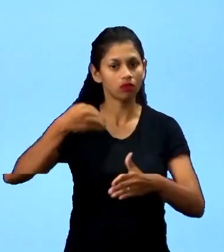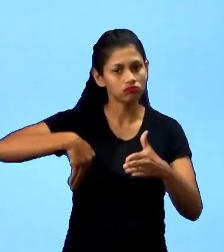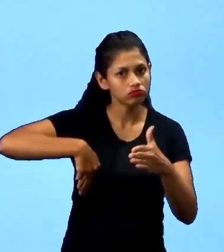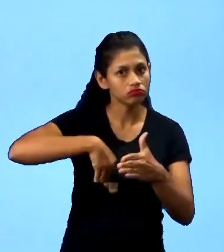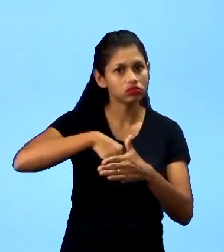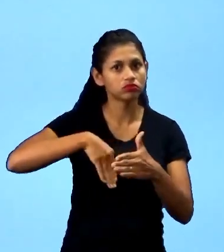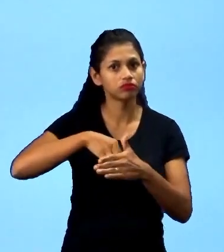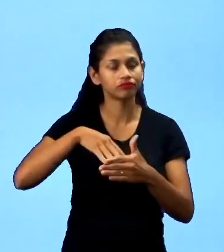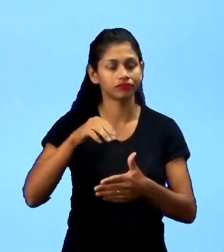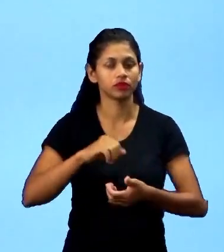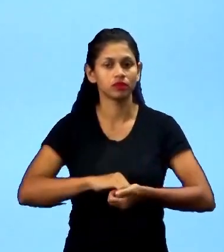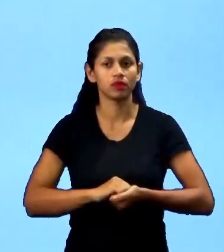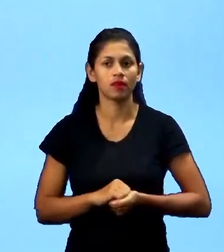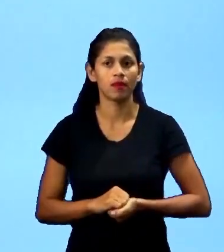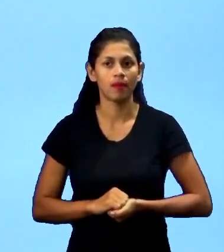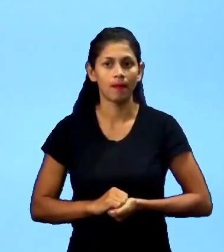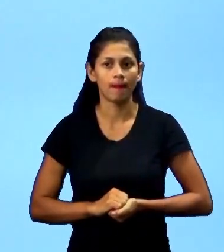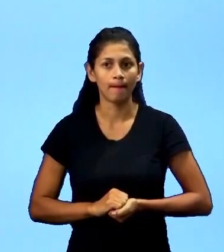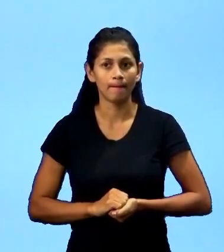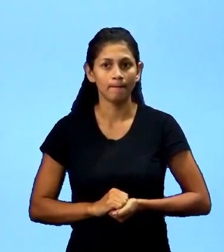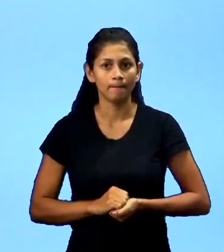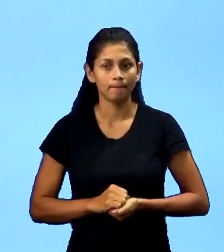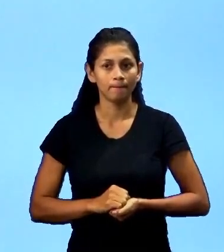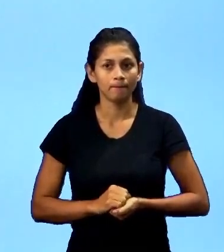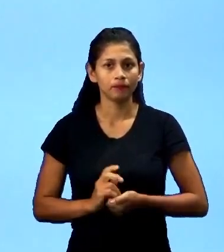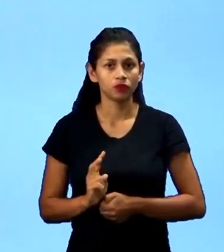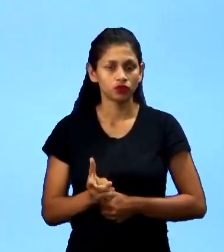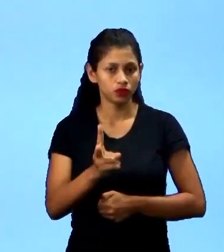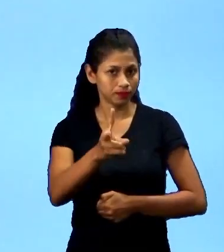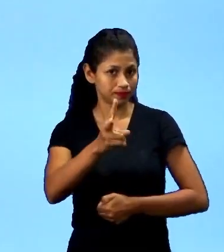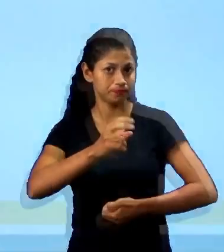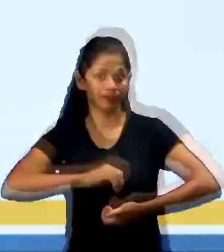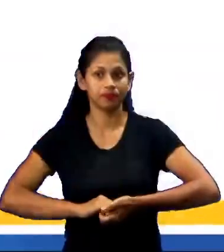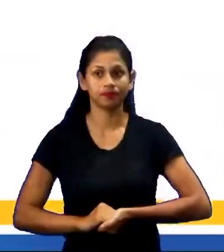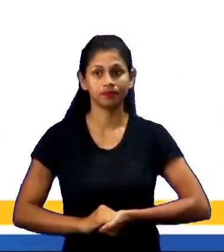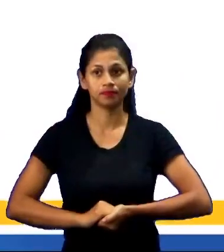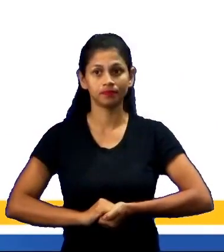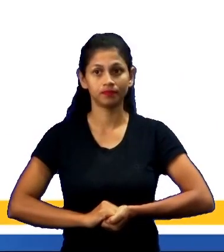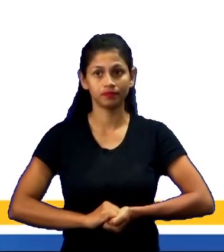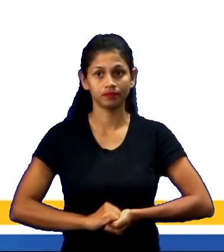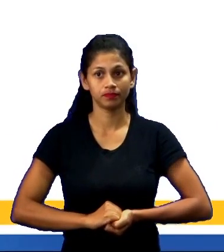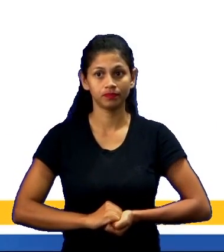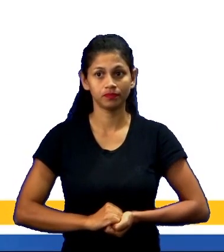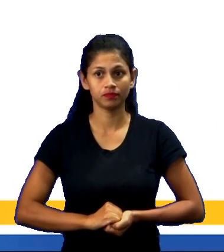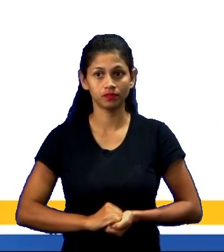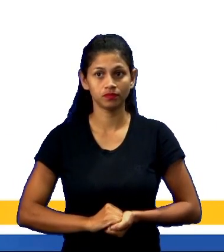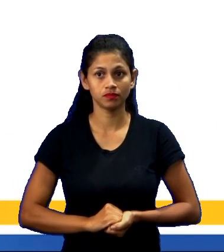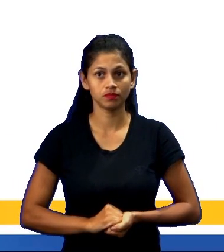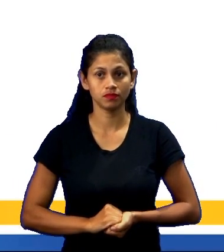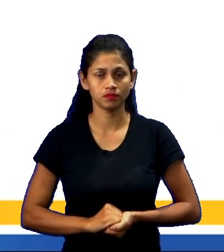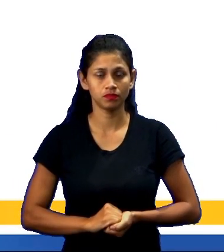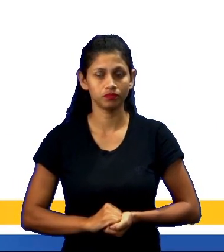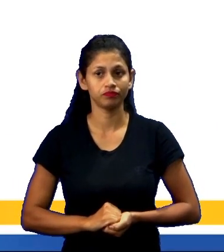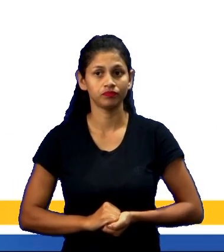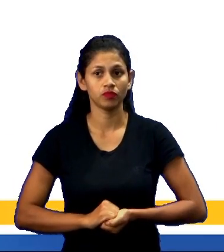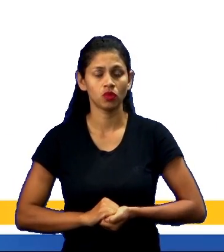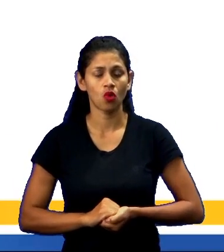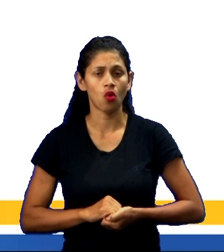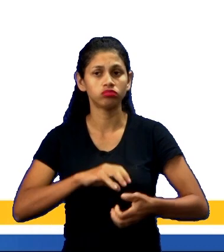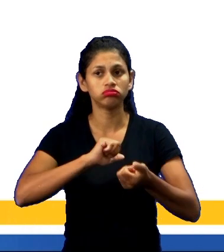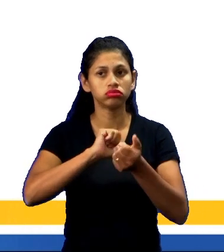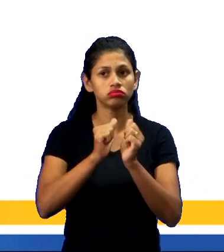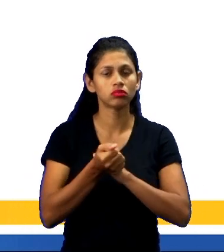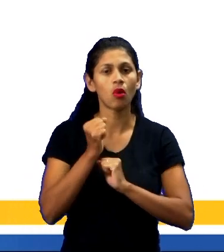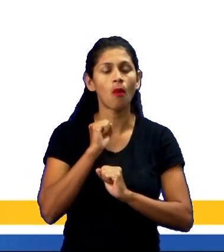práticas eram desenvolvidas há muito tempo. Tranquilo? Então, seguindo. Vamos lá, hein? Tela. Opa, foi. De todo modo, o